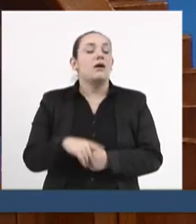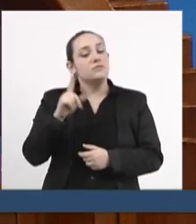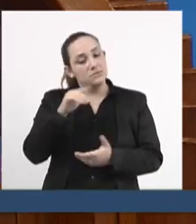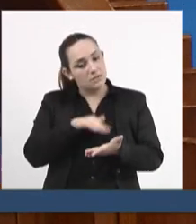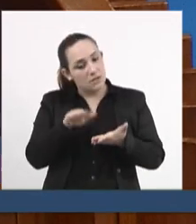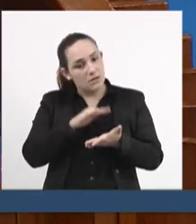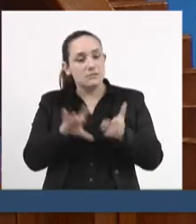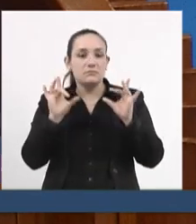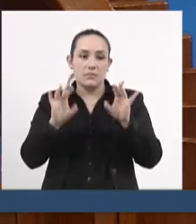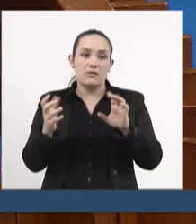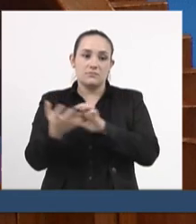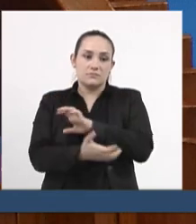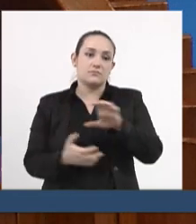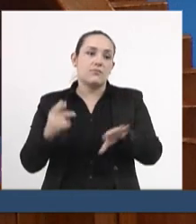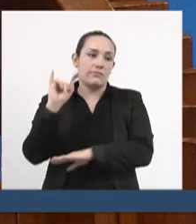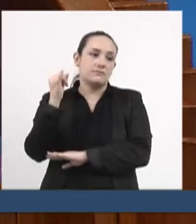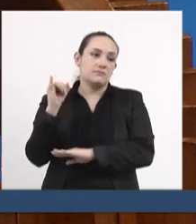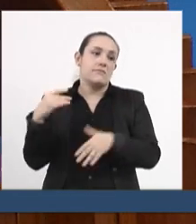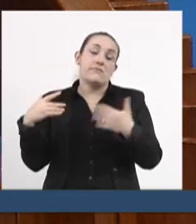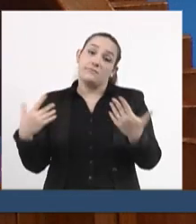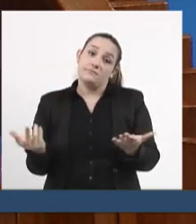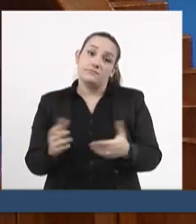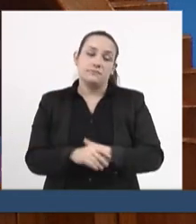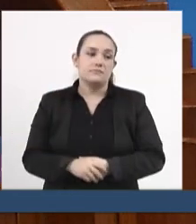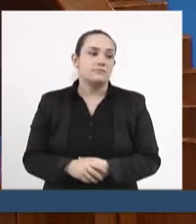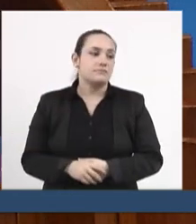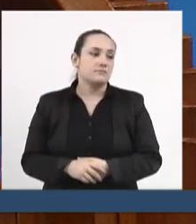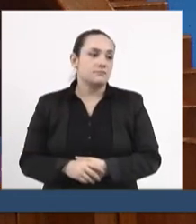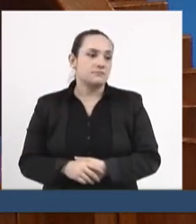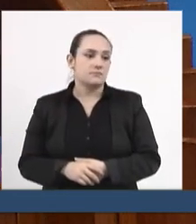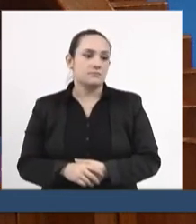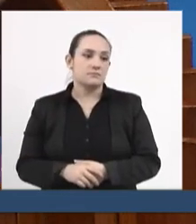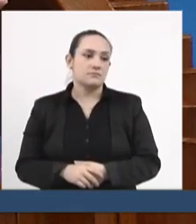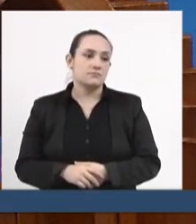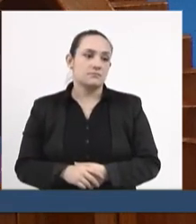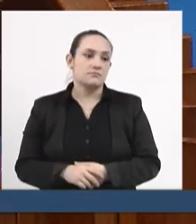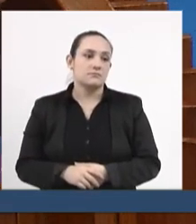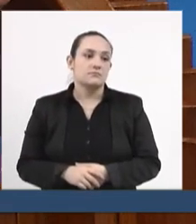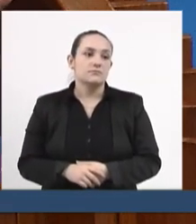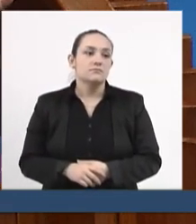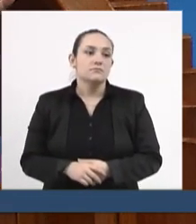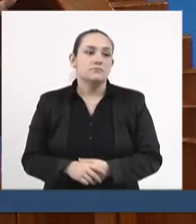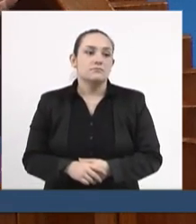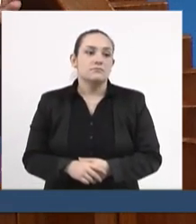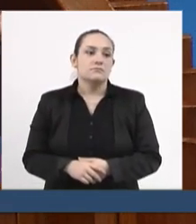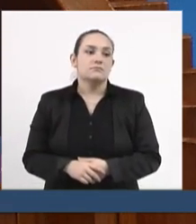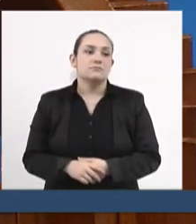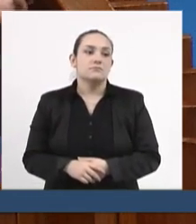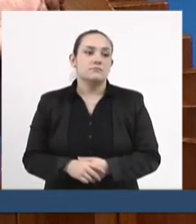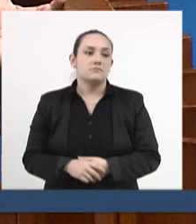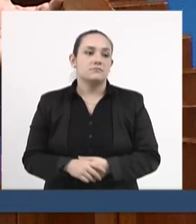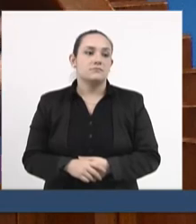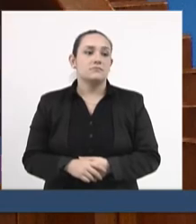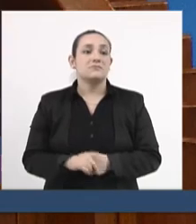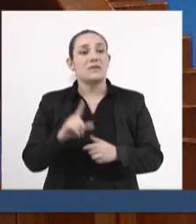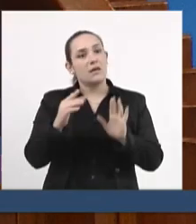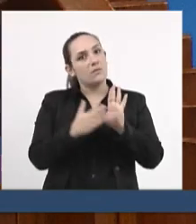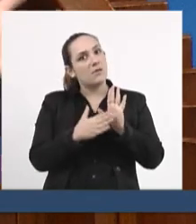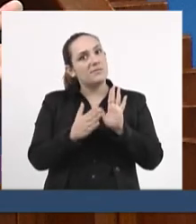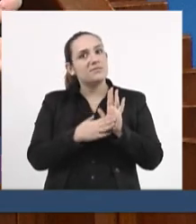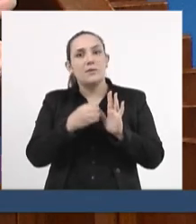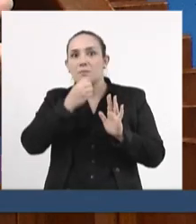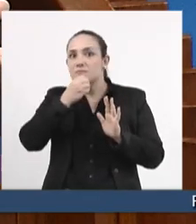secretário especial da reforma tributária. Então, é uma proposta que é muito ambiciosa,